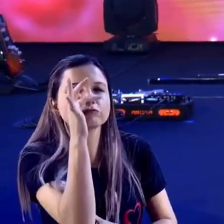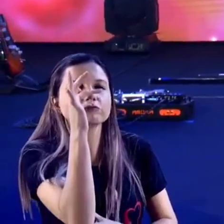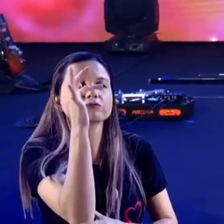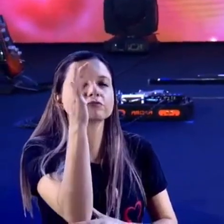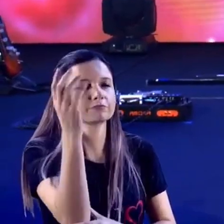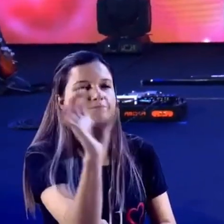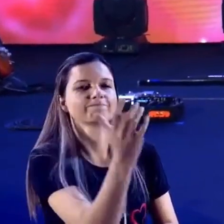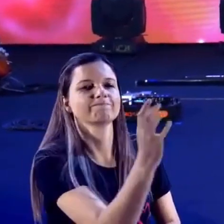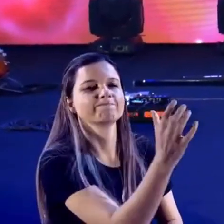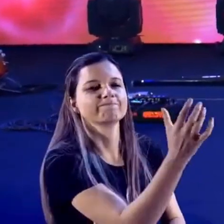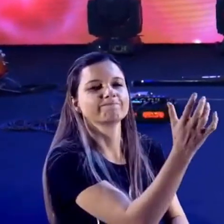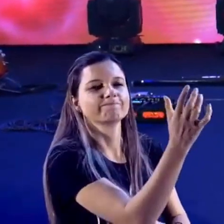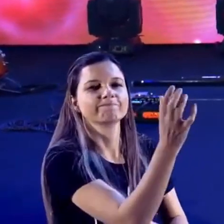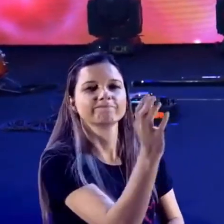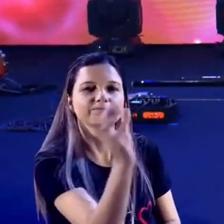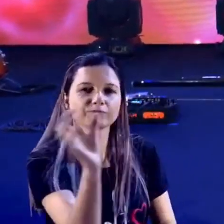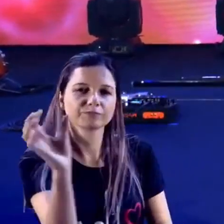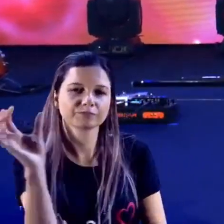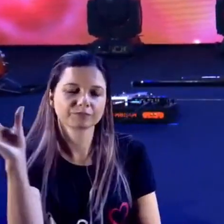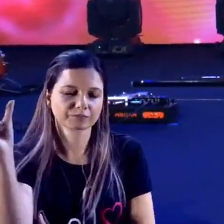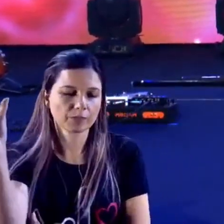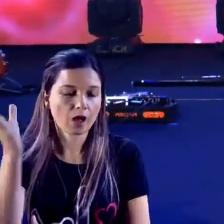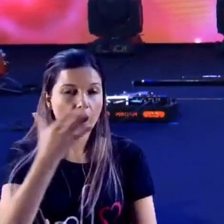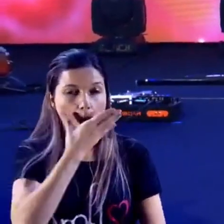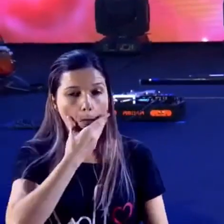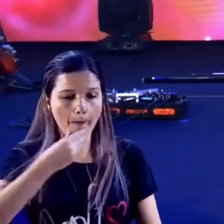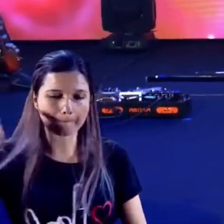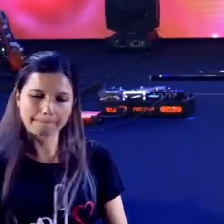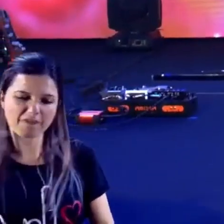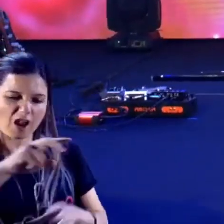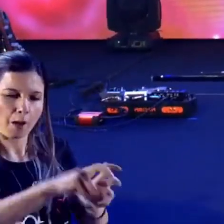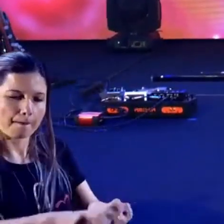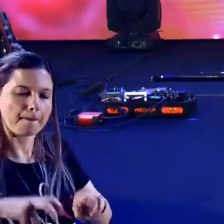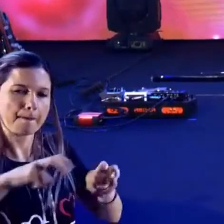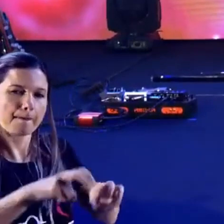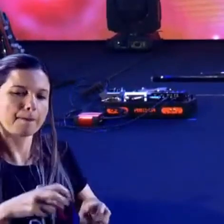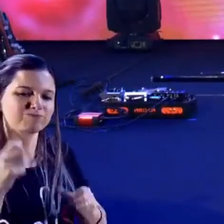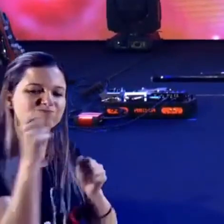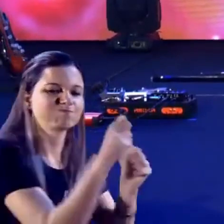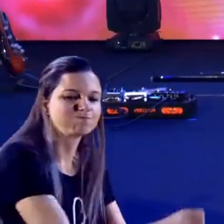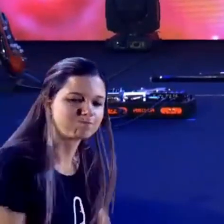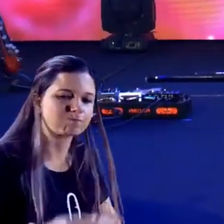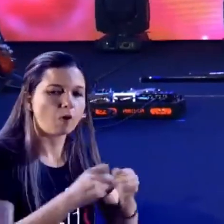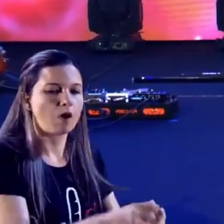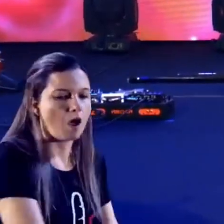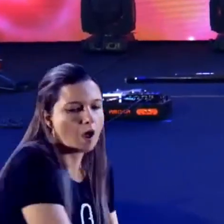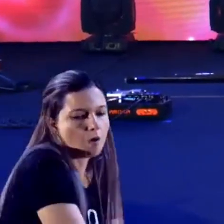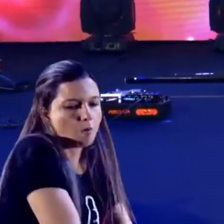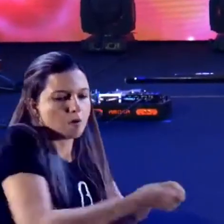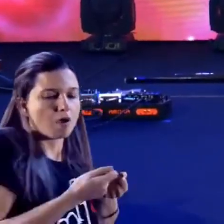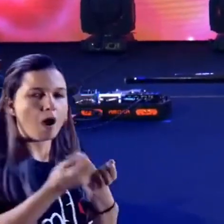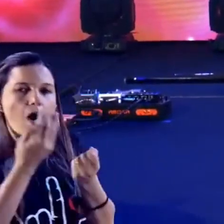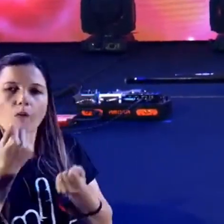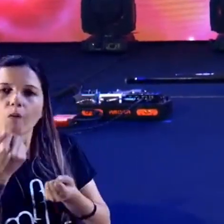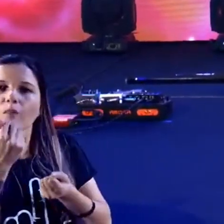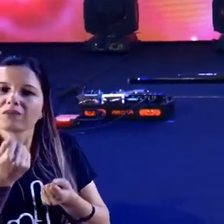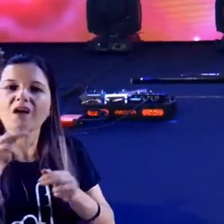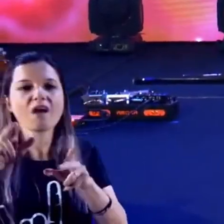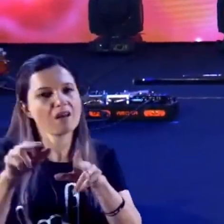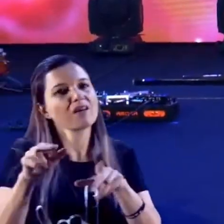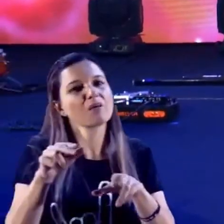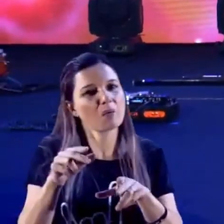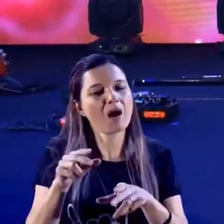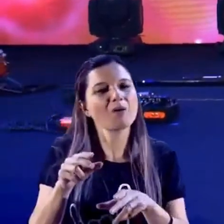Para produzir semente e para o semeador e pão para o que come. Assim também acontece, assim também ocorre